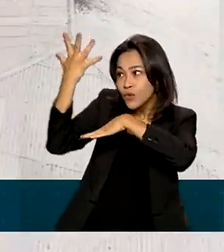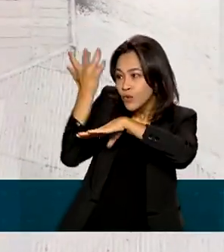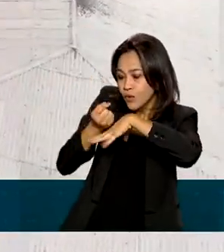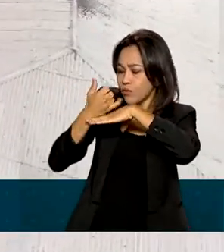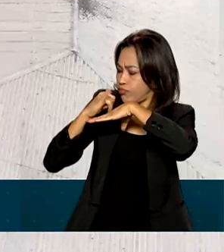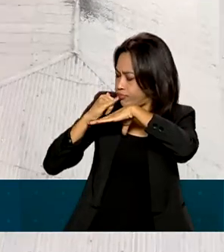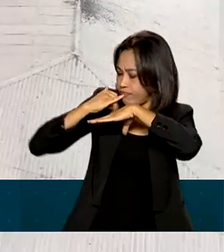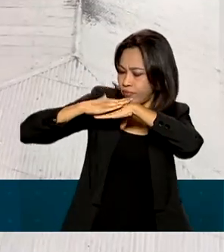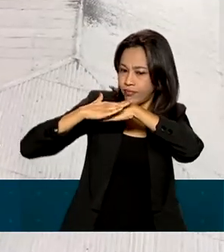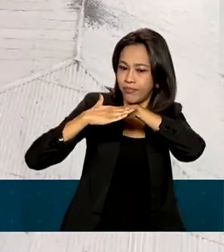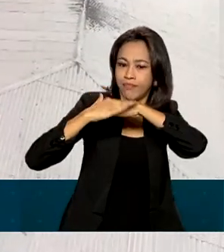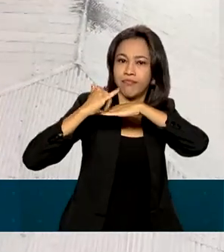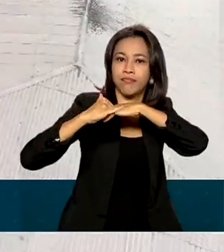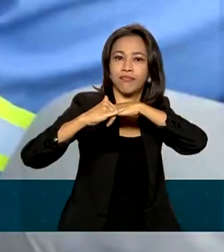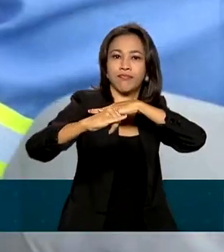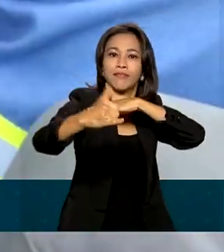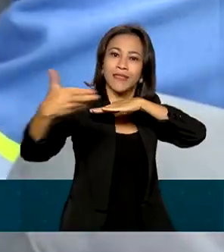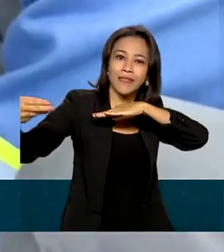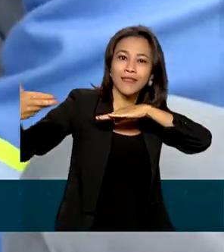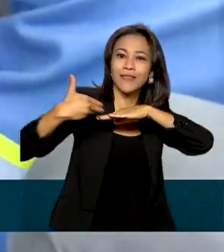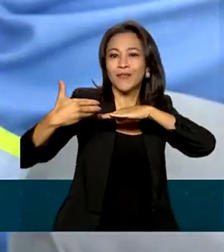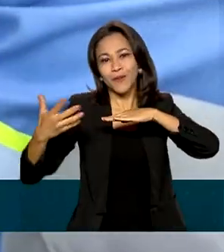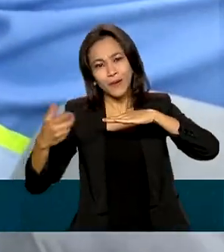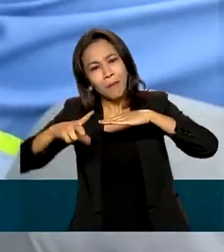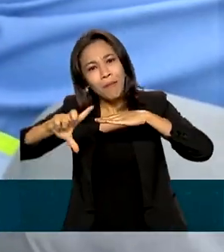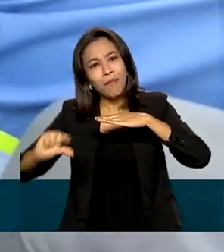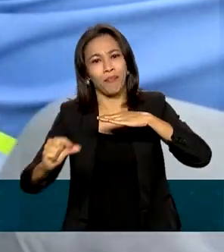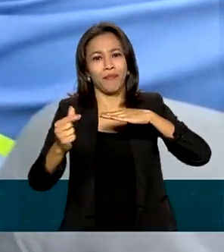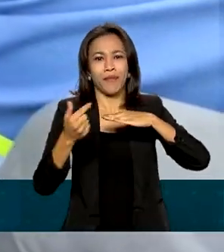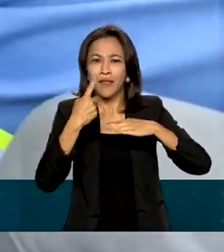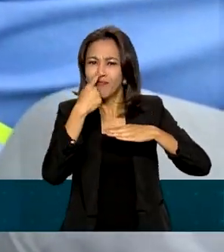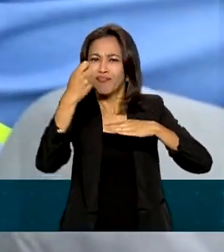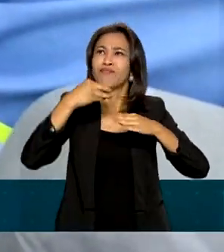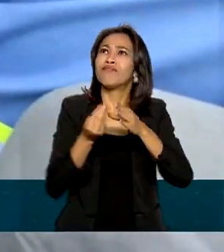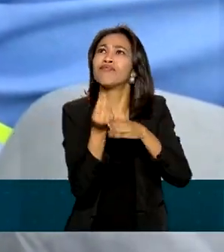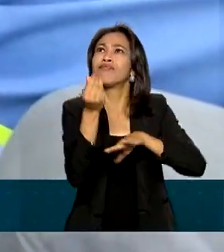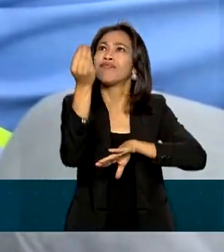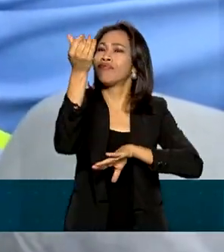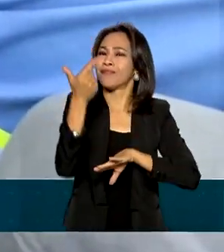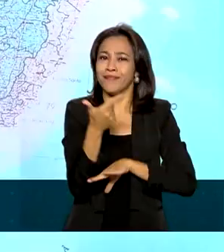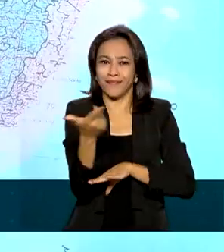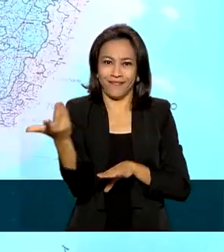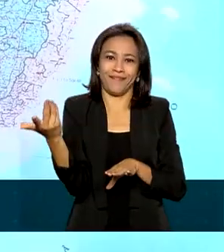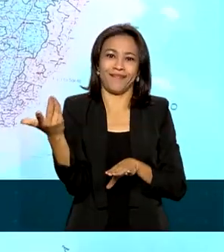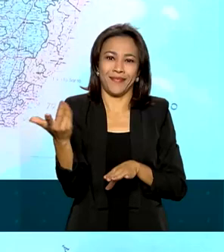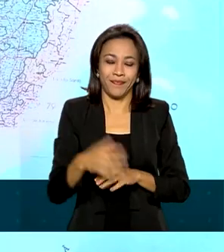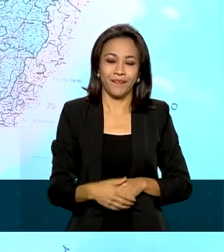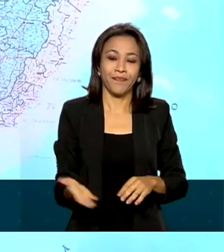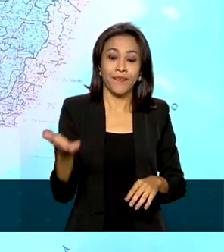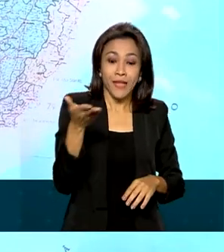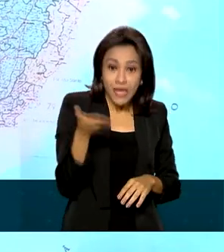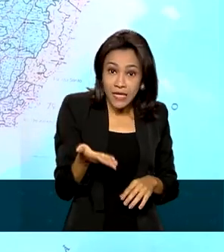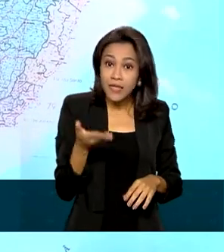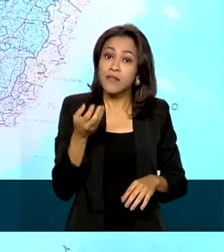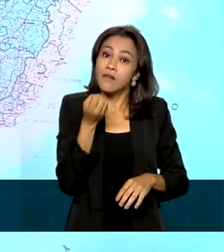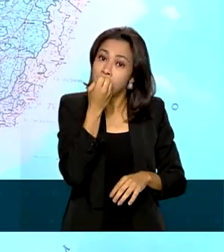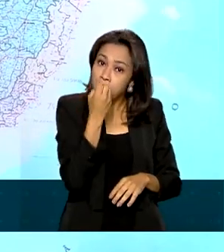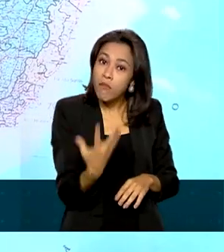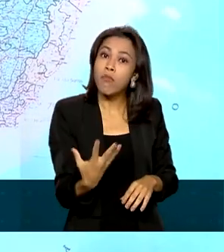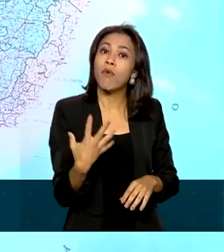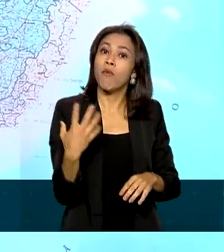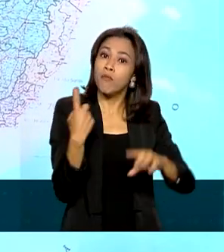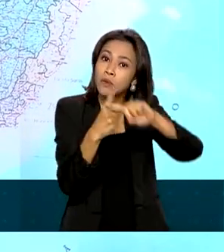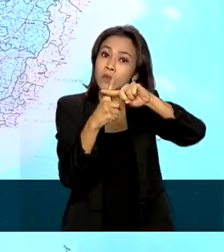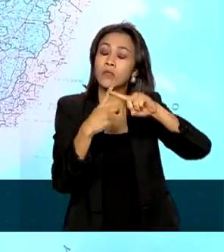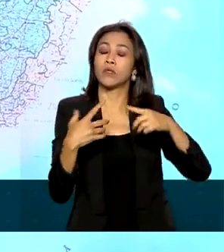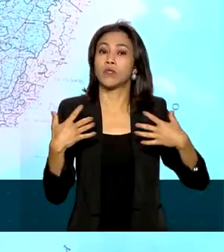uma energia limpa, renovável e de baixo carbono. Esses programas geram impactos bastante positivos e,